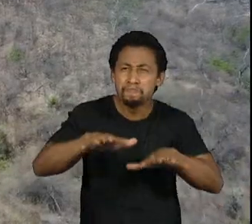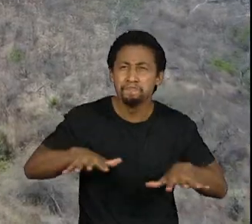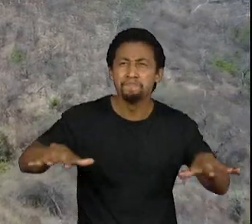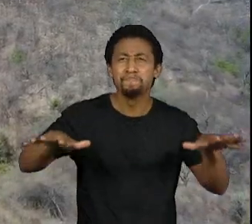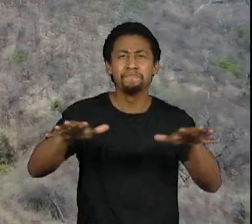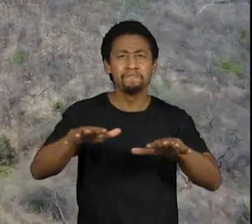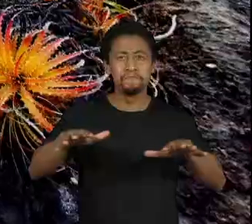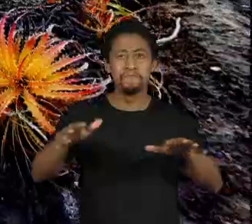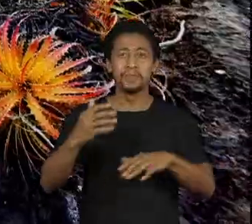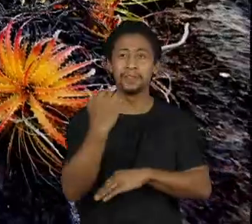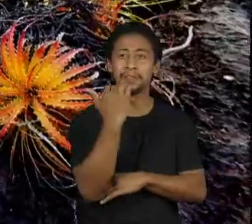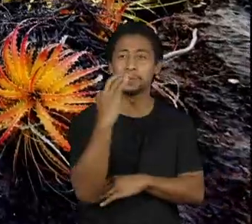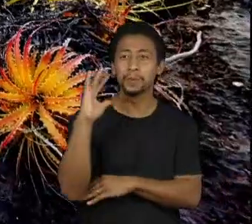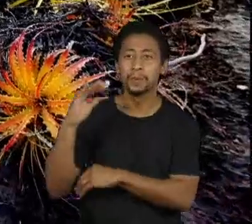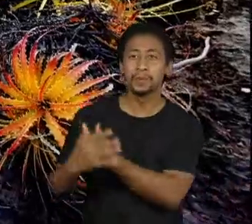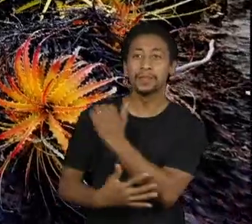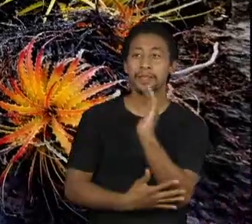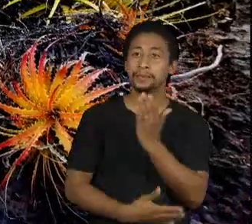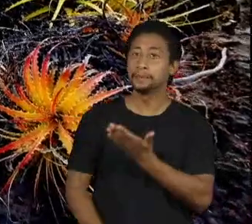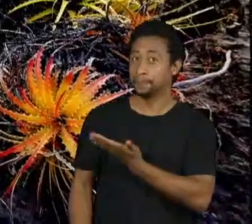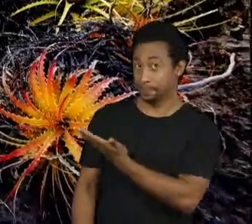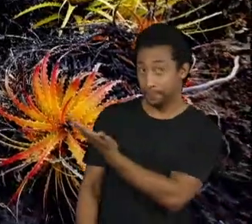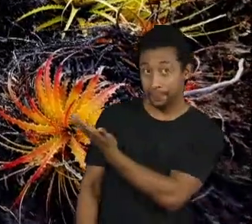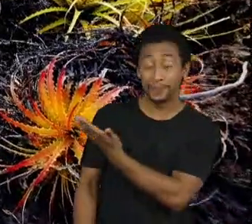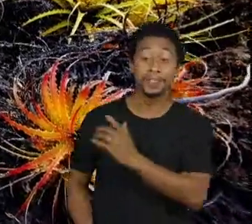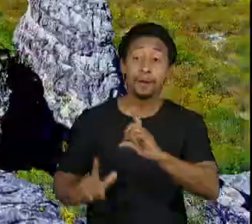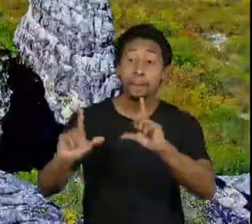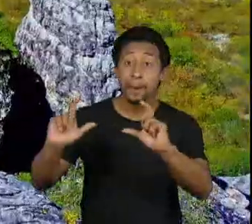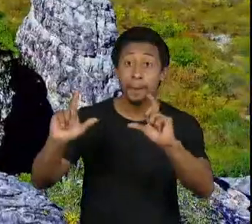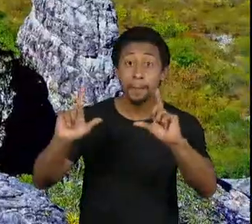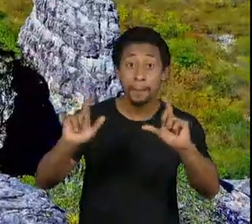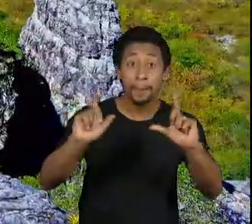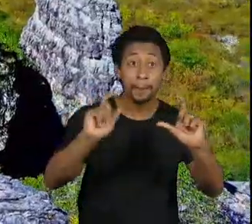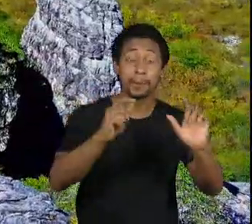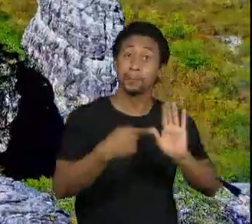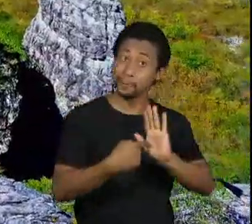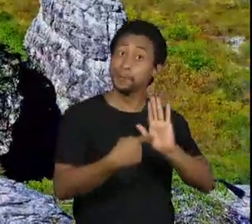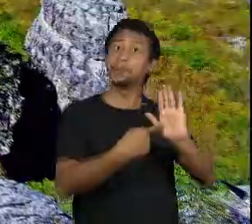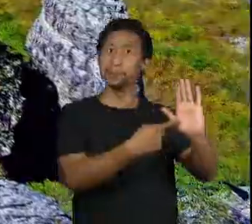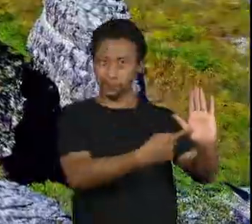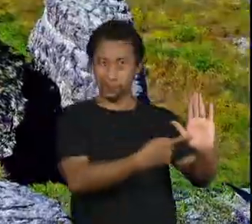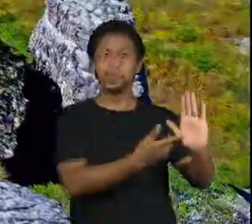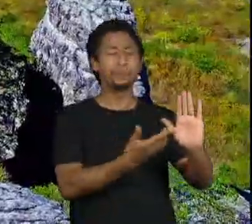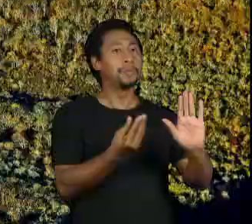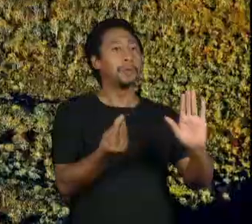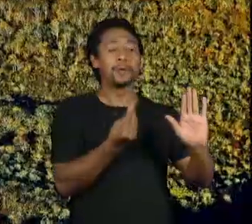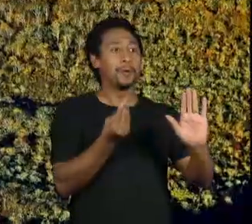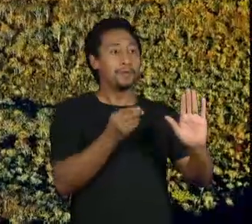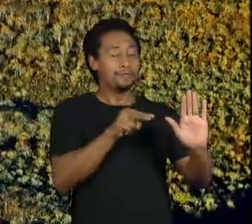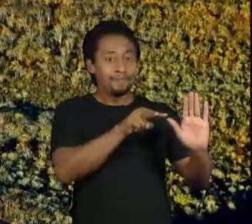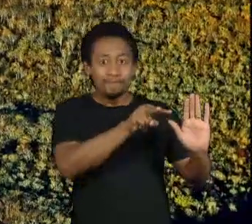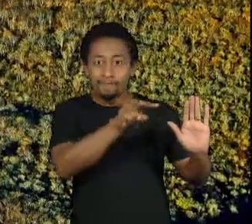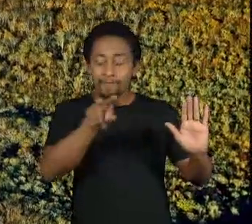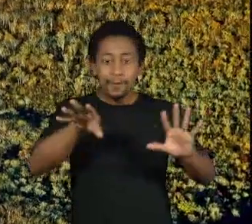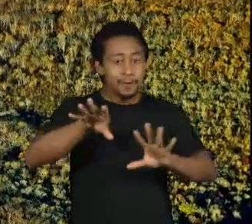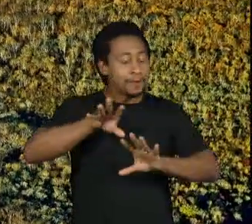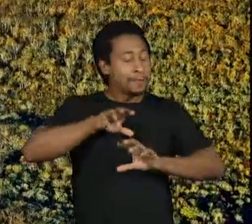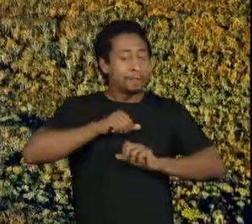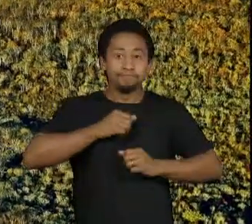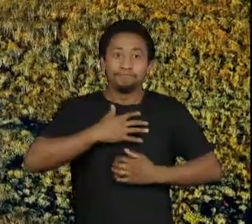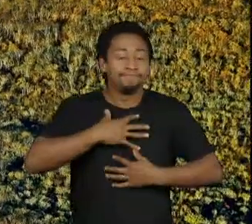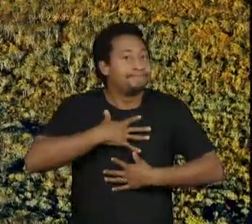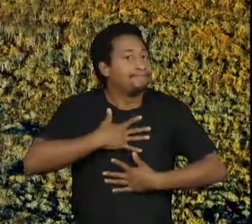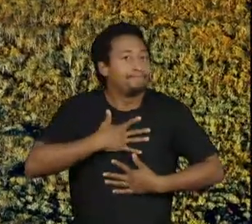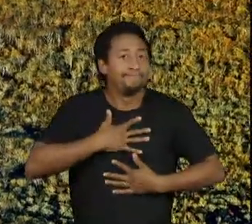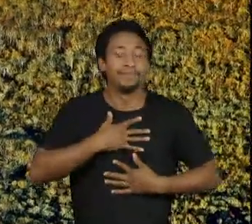e desconhecida mudou a vida do fotojornalista e produtor cinematográfico. Em 1993,